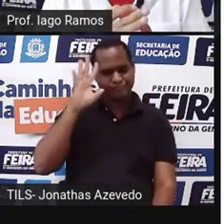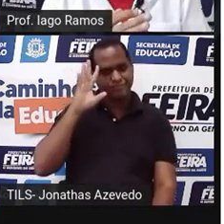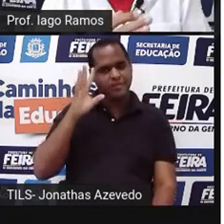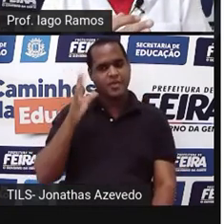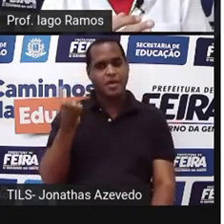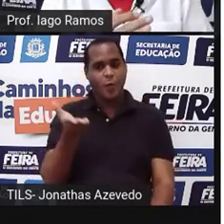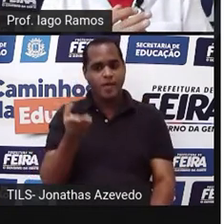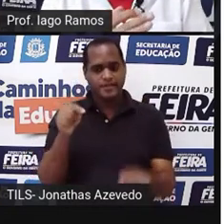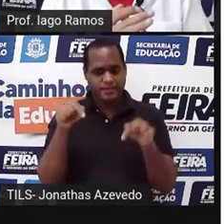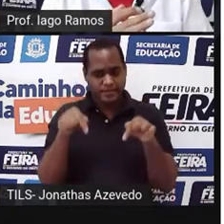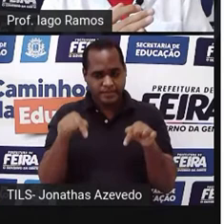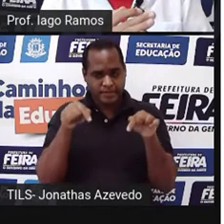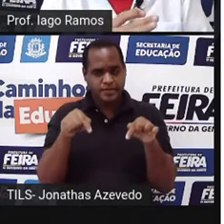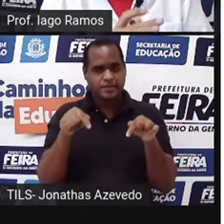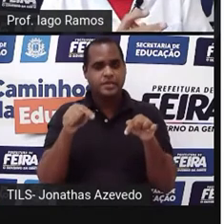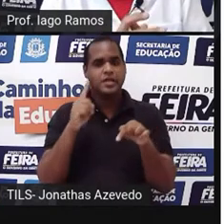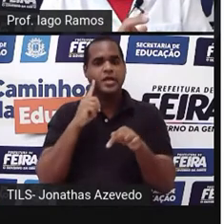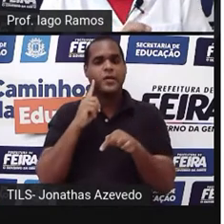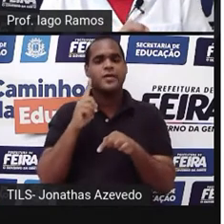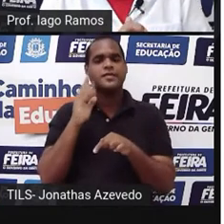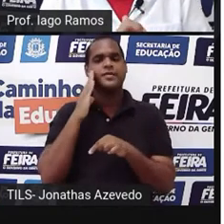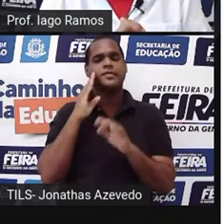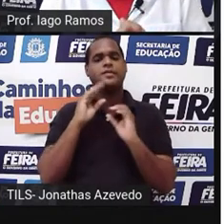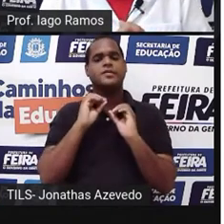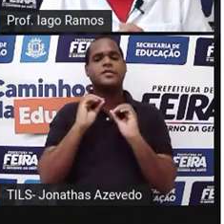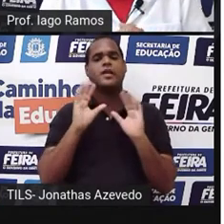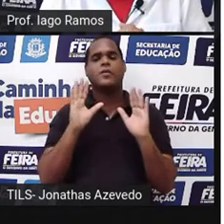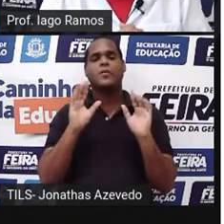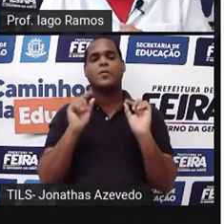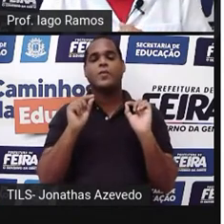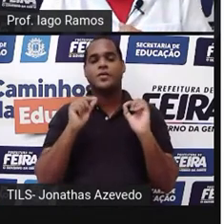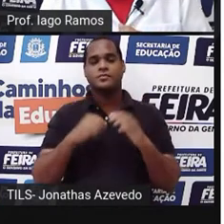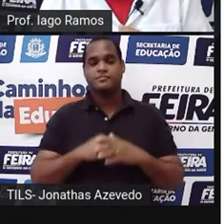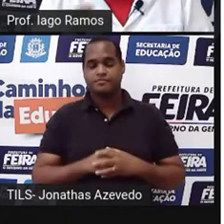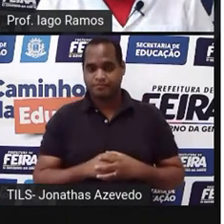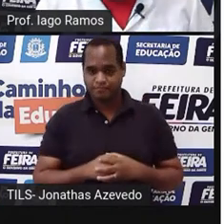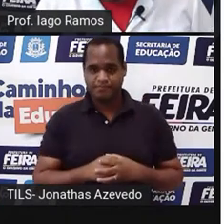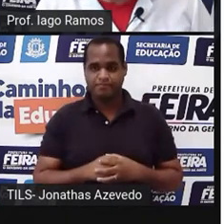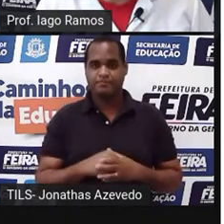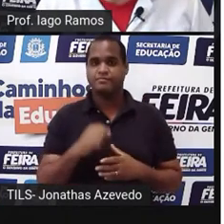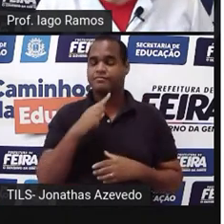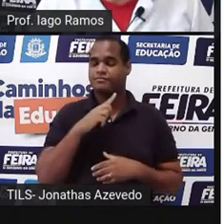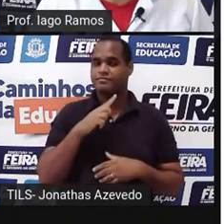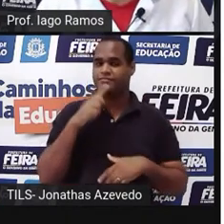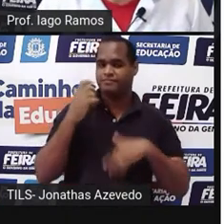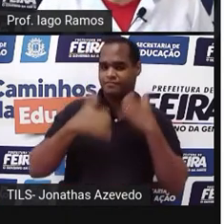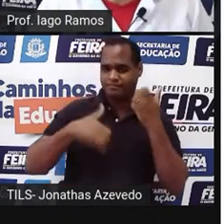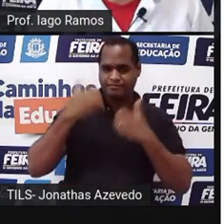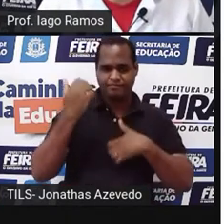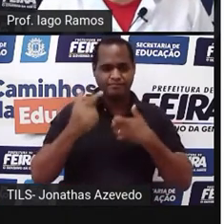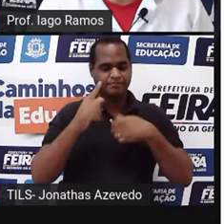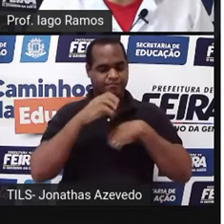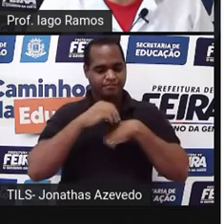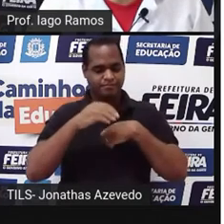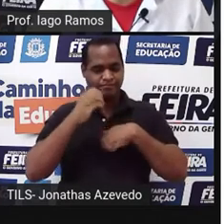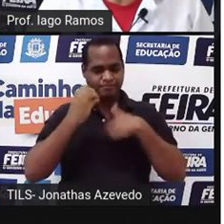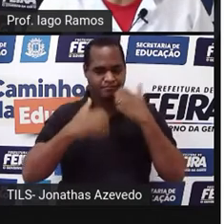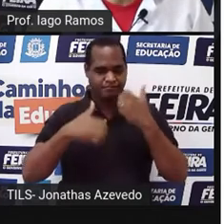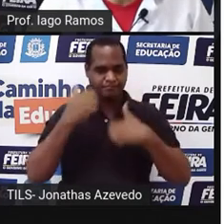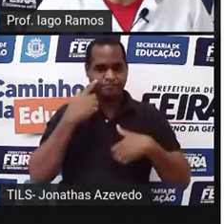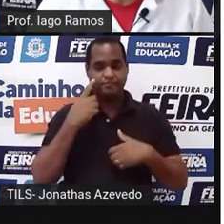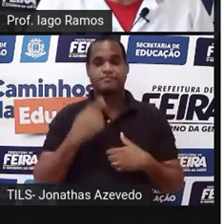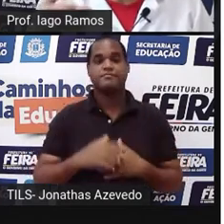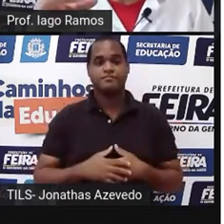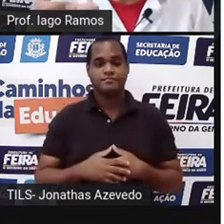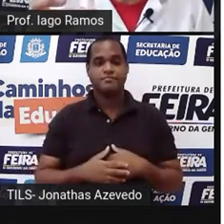aqui, o quanto é que a gente está entendendo. Tá? E aí a gente sempre traz aqui esse nosso modelo, né?